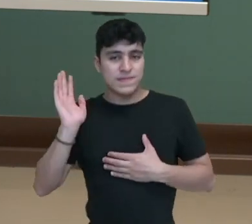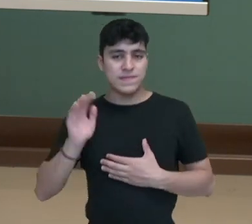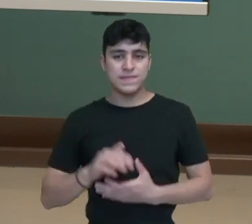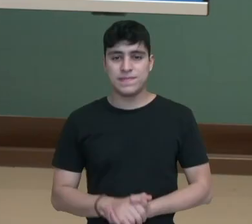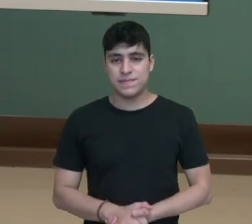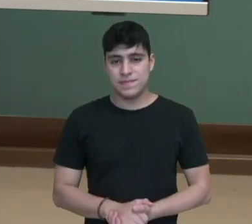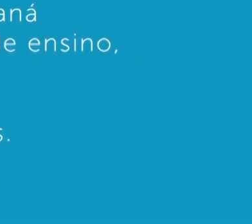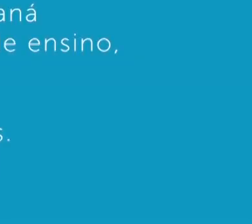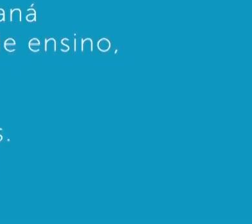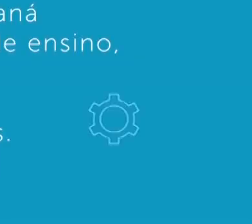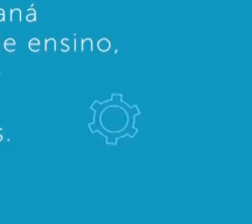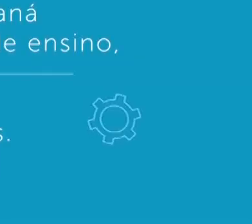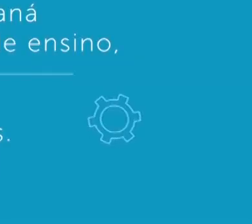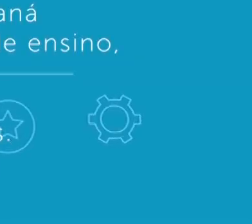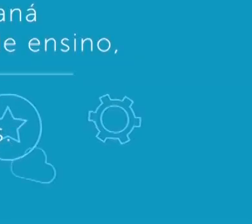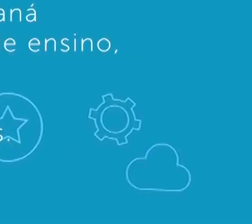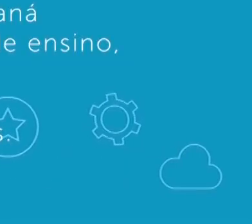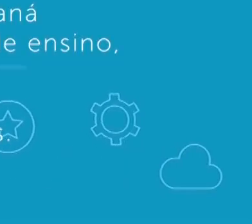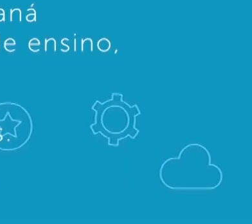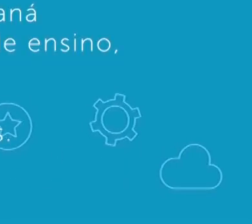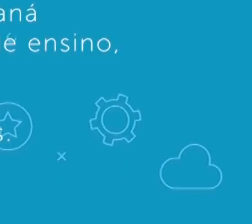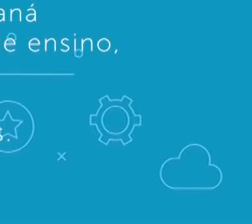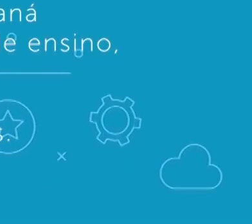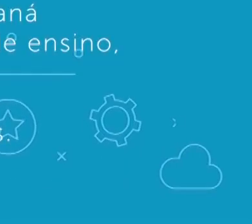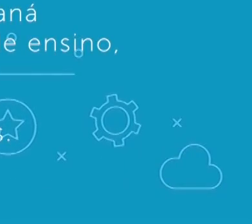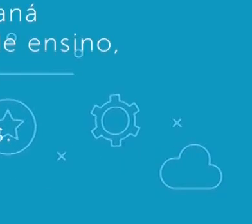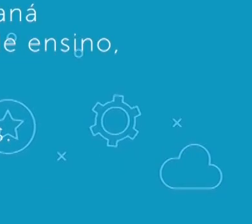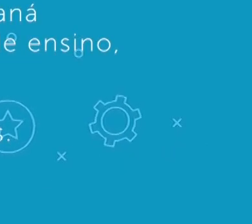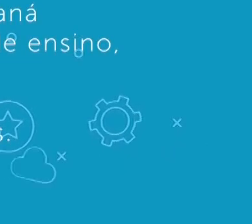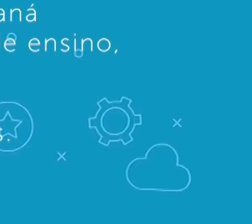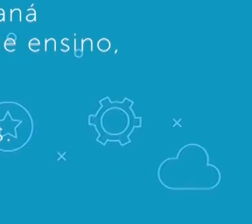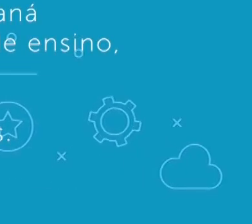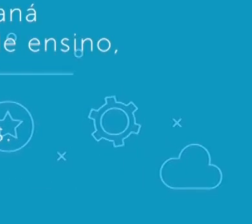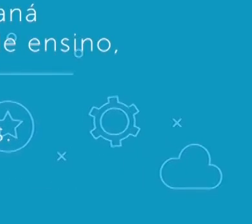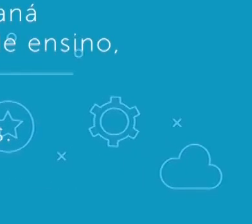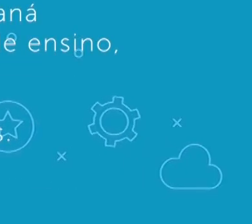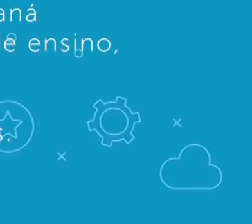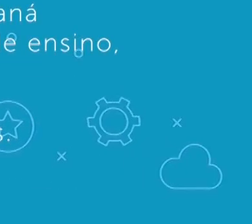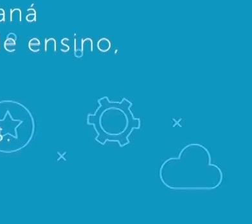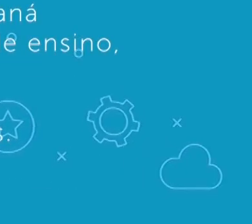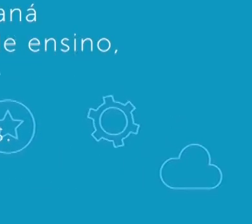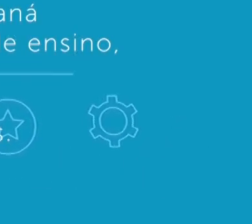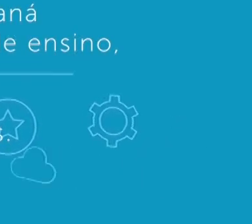Transcrição Negri